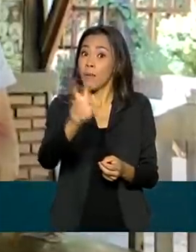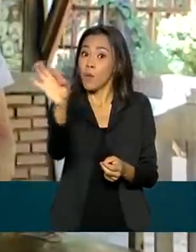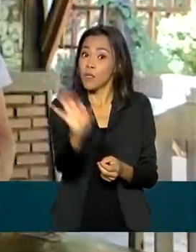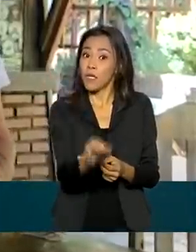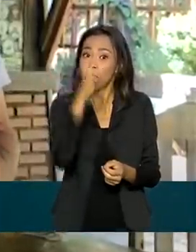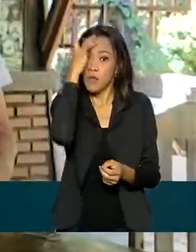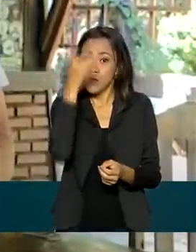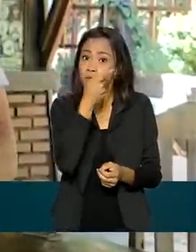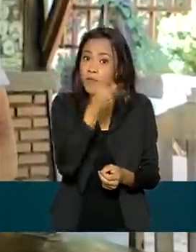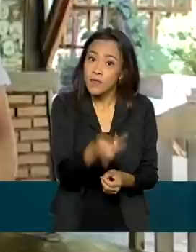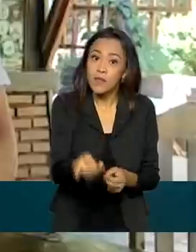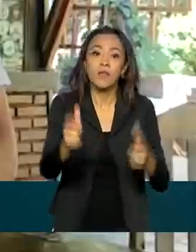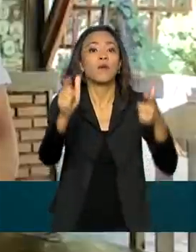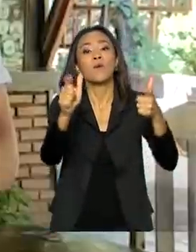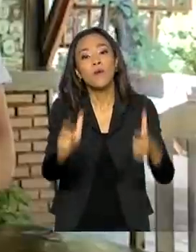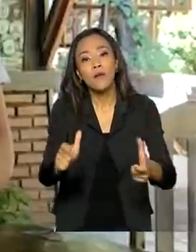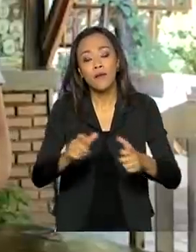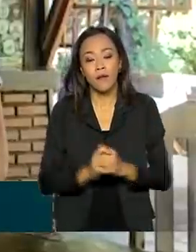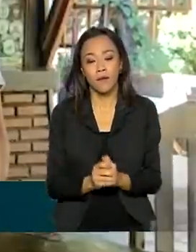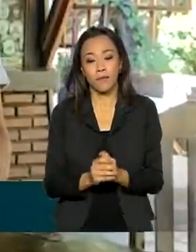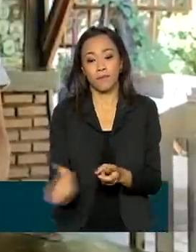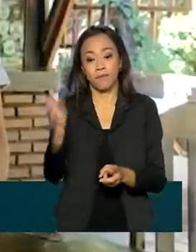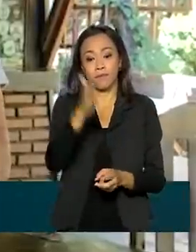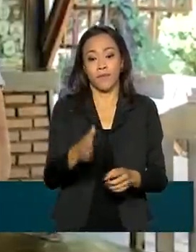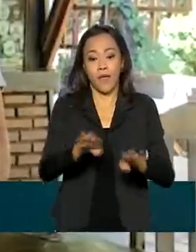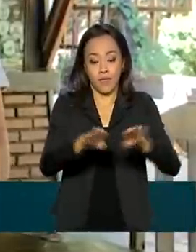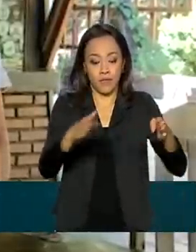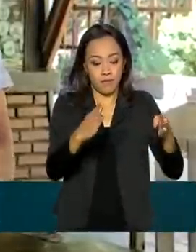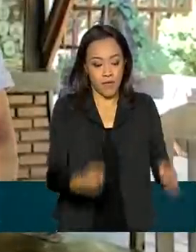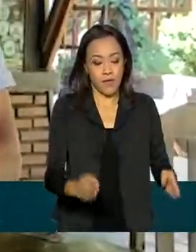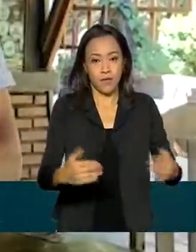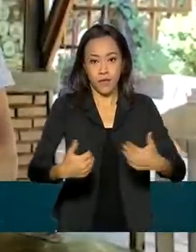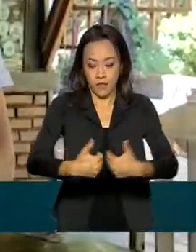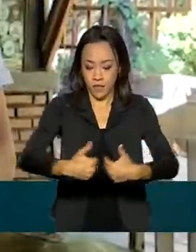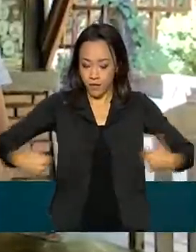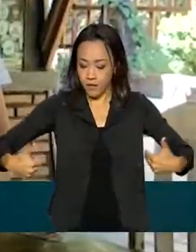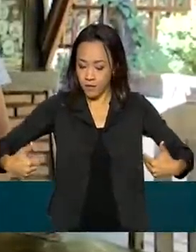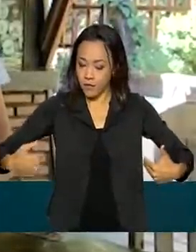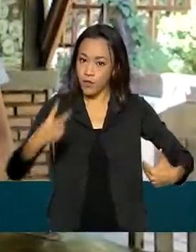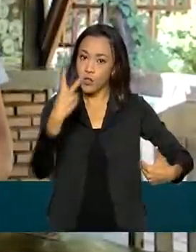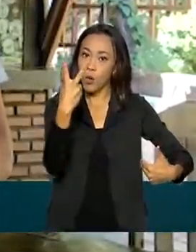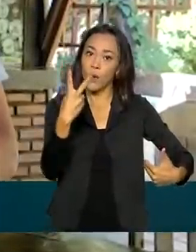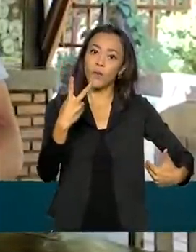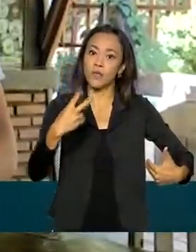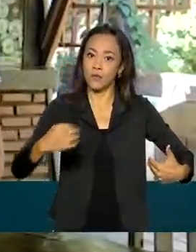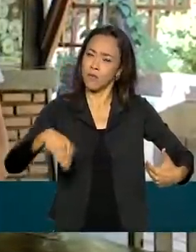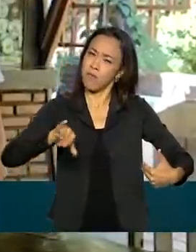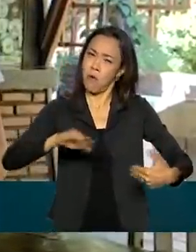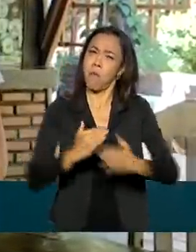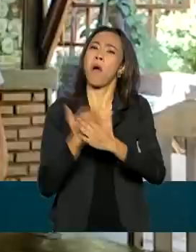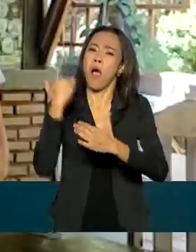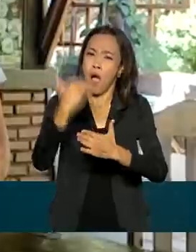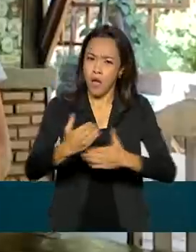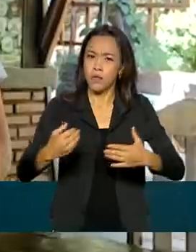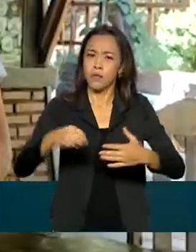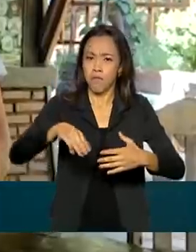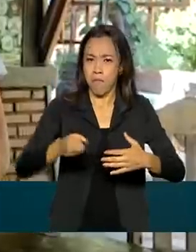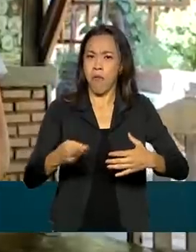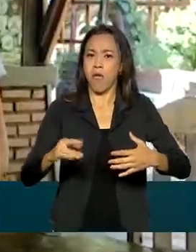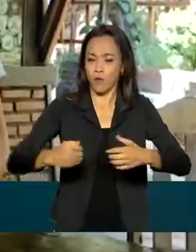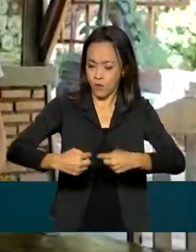da capacidade do restaurante. As mesas têm distanciamento de dois ou mais metros uma mesa da outra.